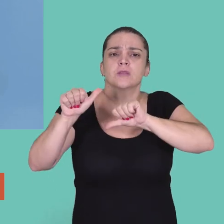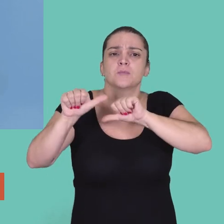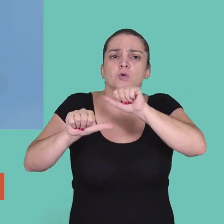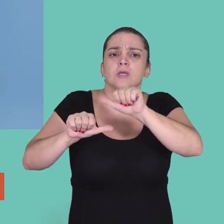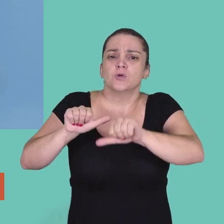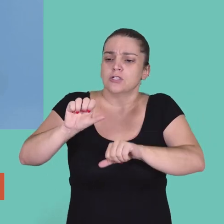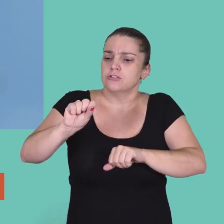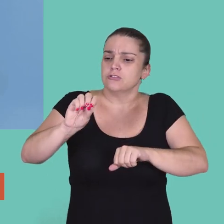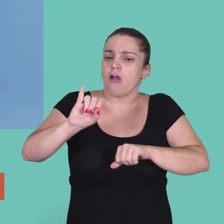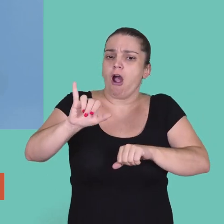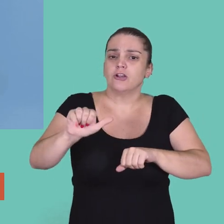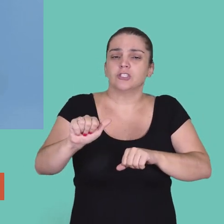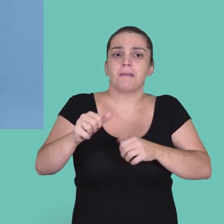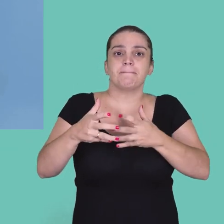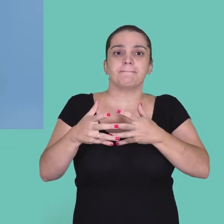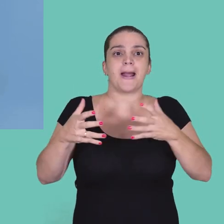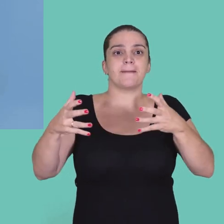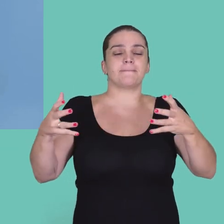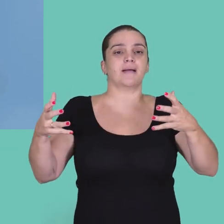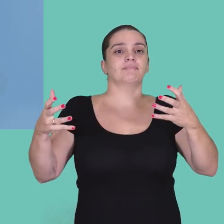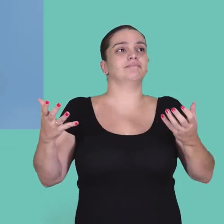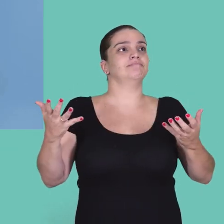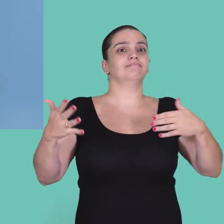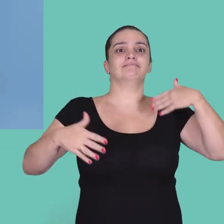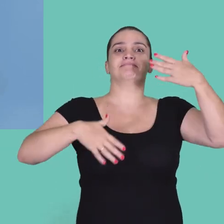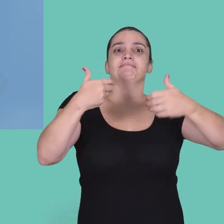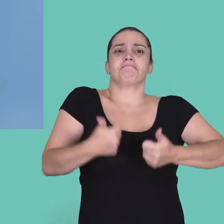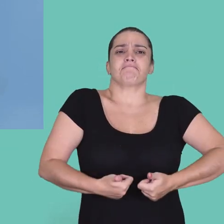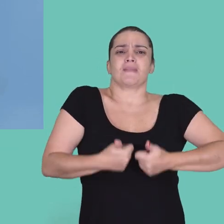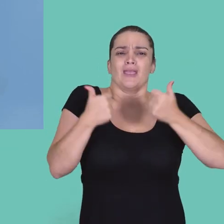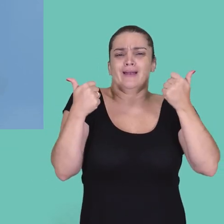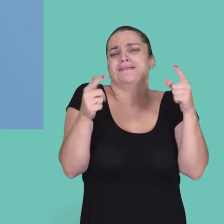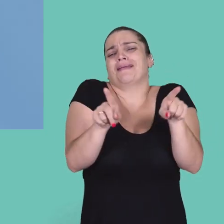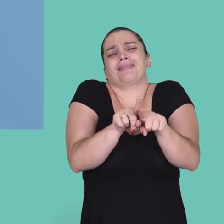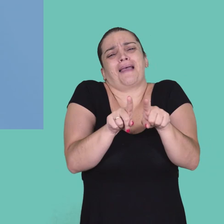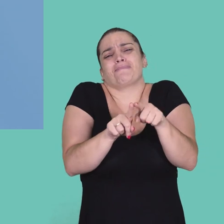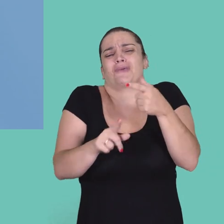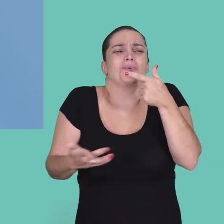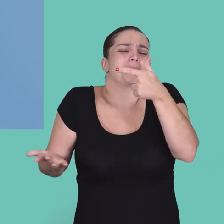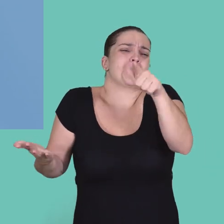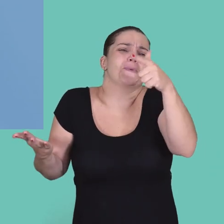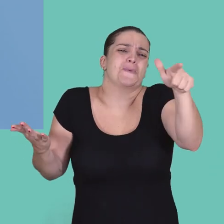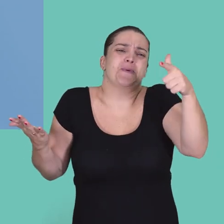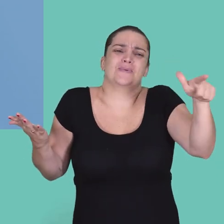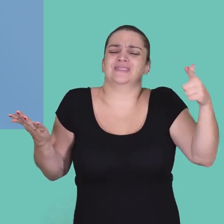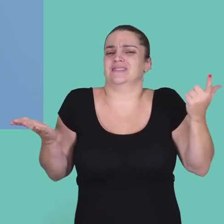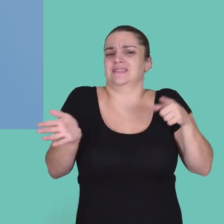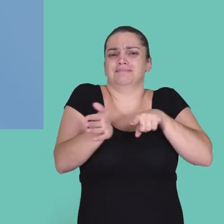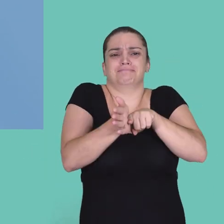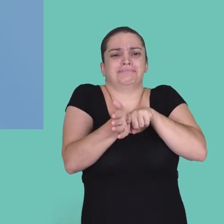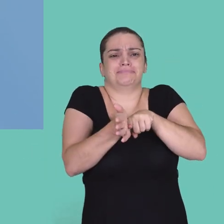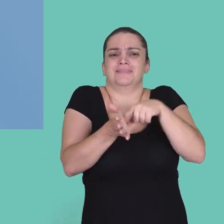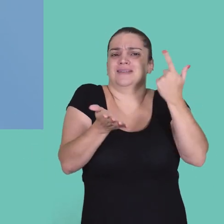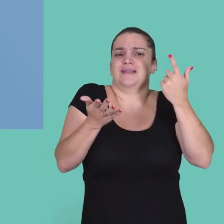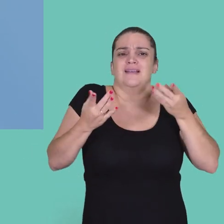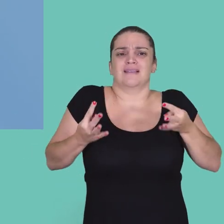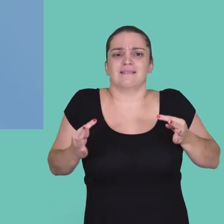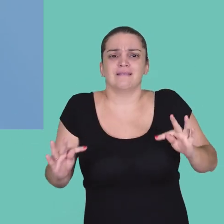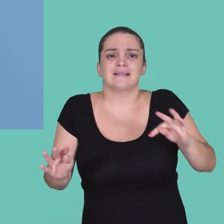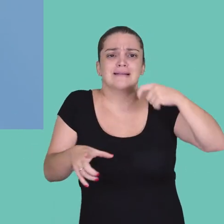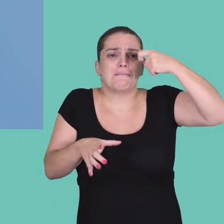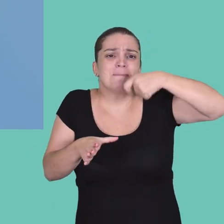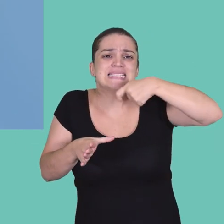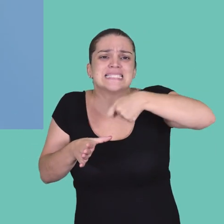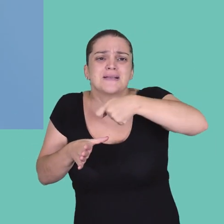estão modificando geneticamente a soja para ela ser ainda mais produtiva. Sem contar os diversos outros, assim,